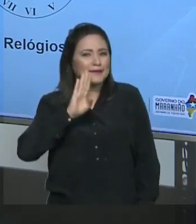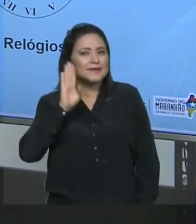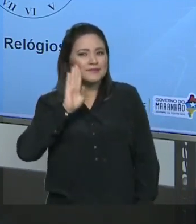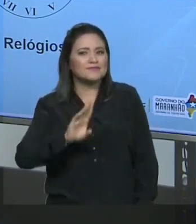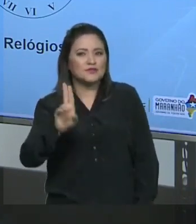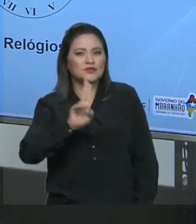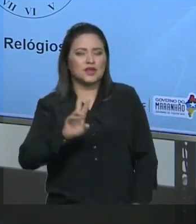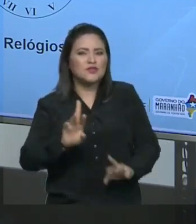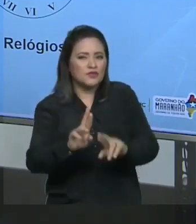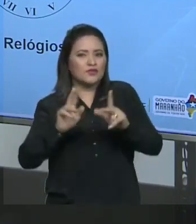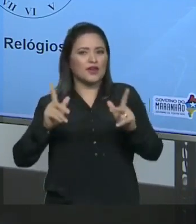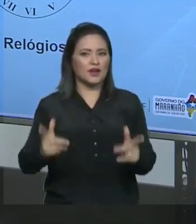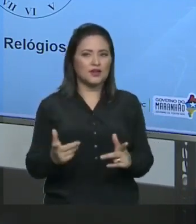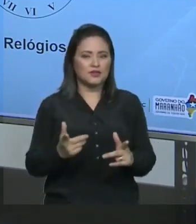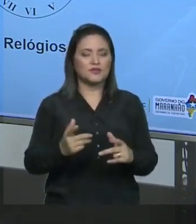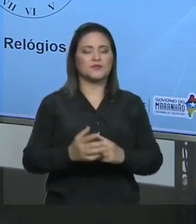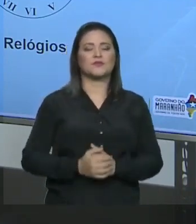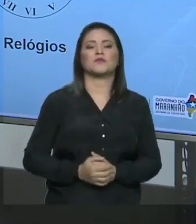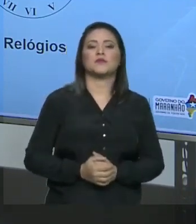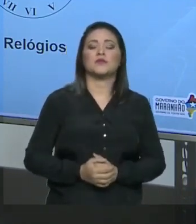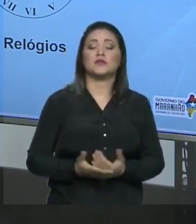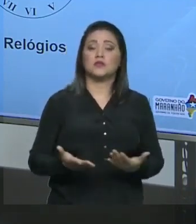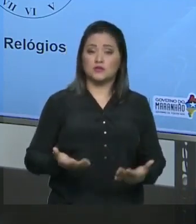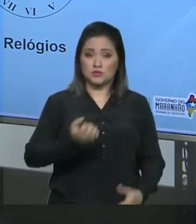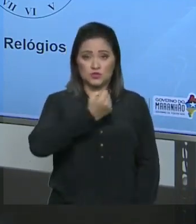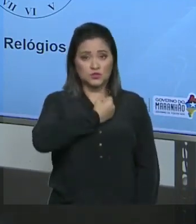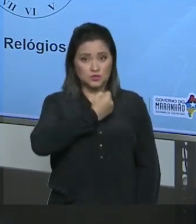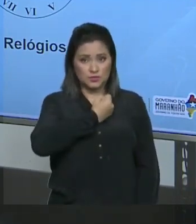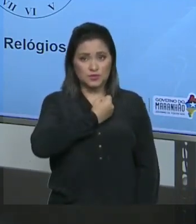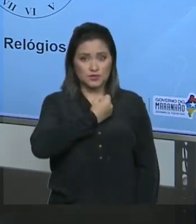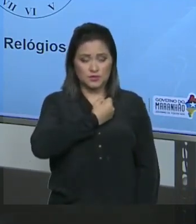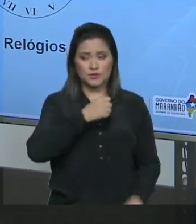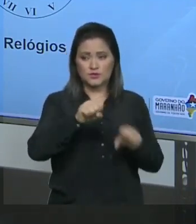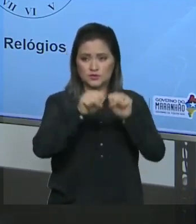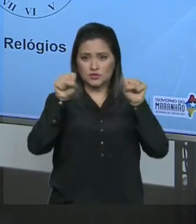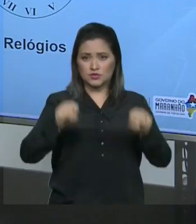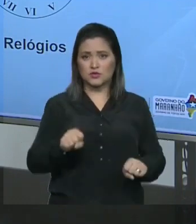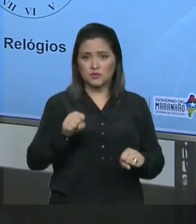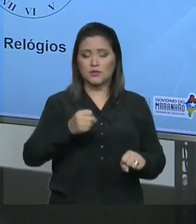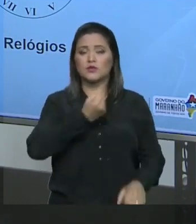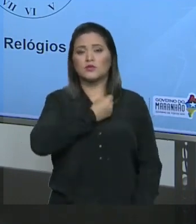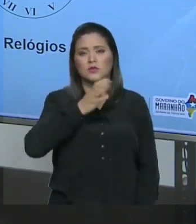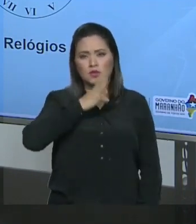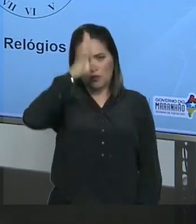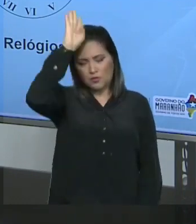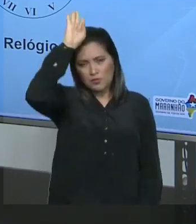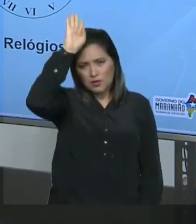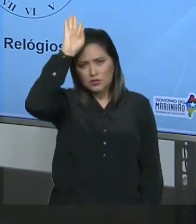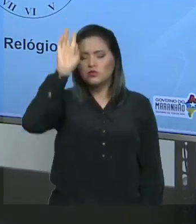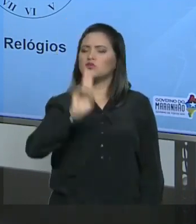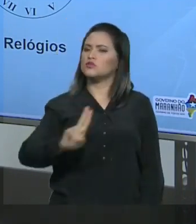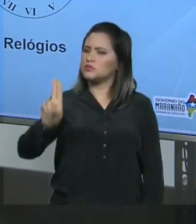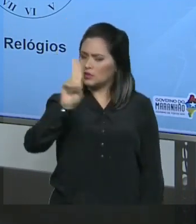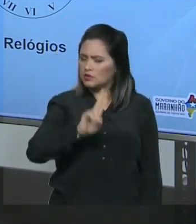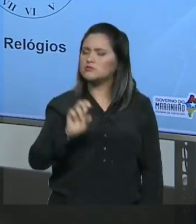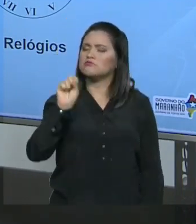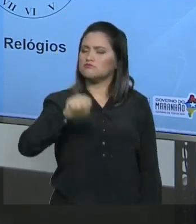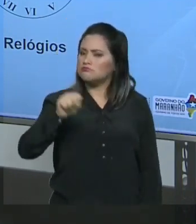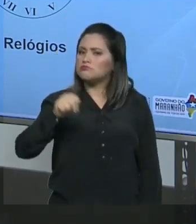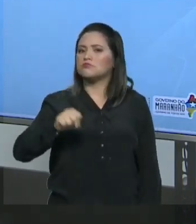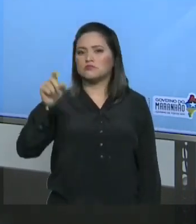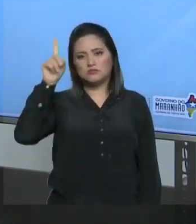diferente. Então, esse tipo de número, esse tipo de sistema, ainda aparece, sim, no nosso cotidiano.